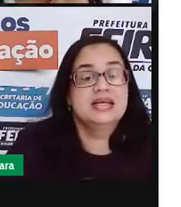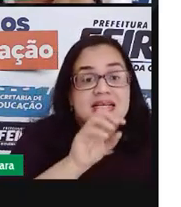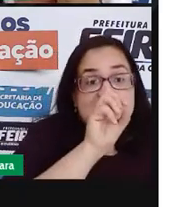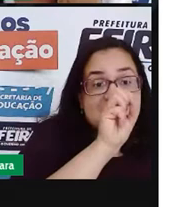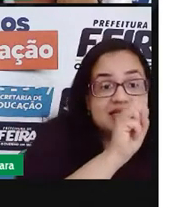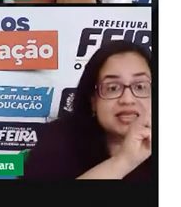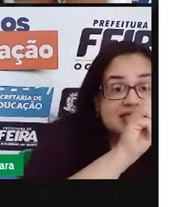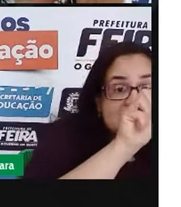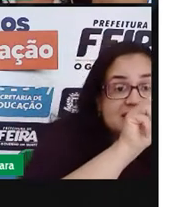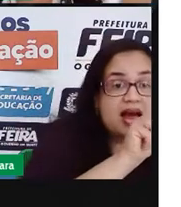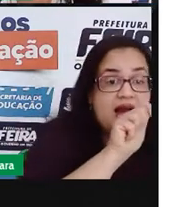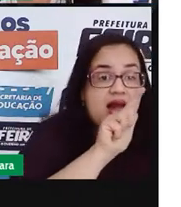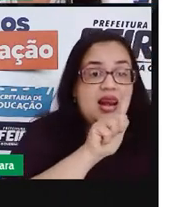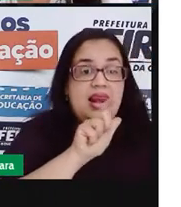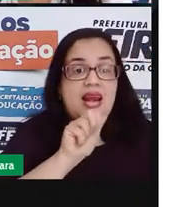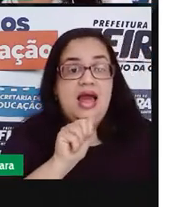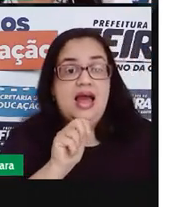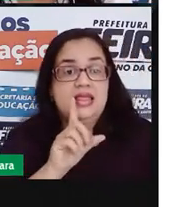Salada.